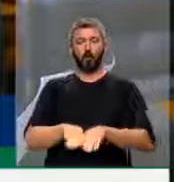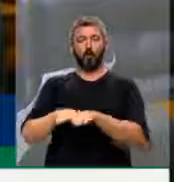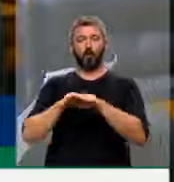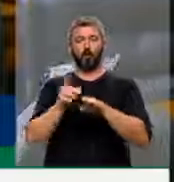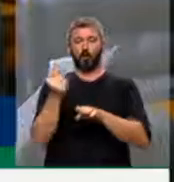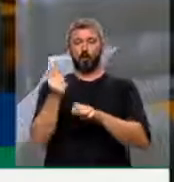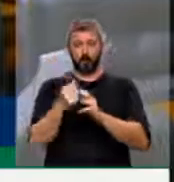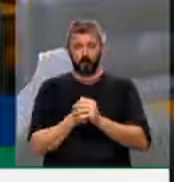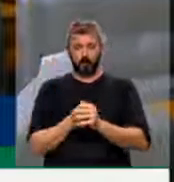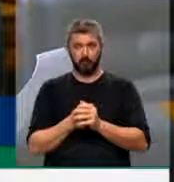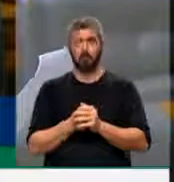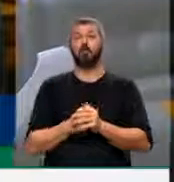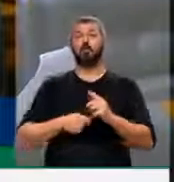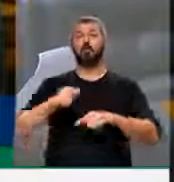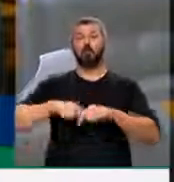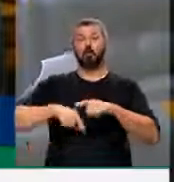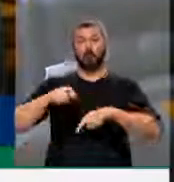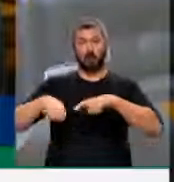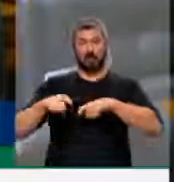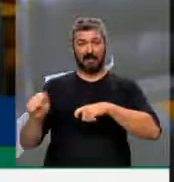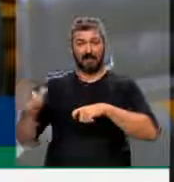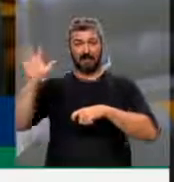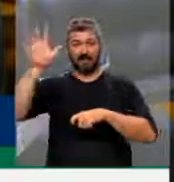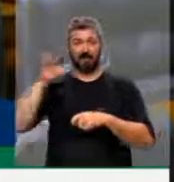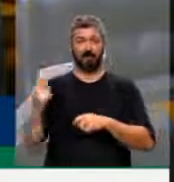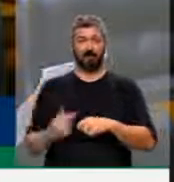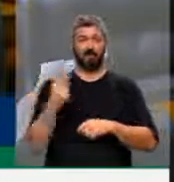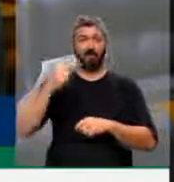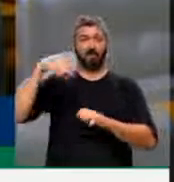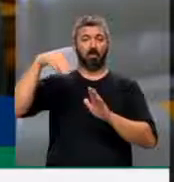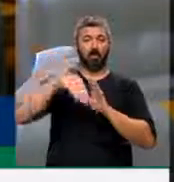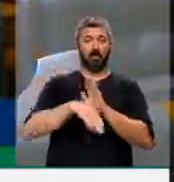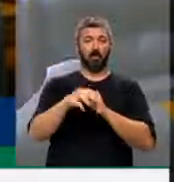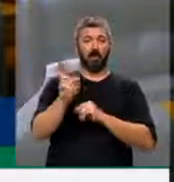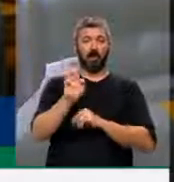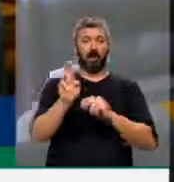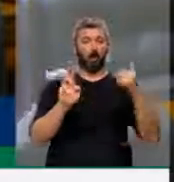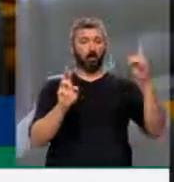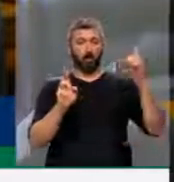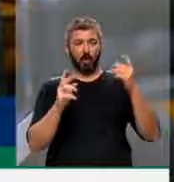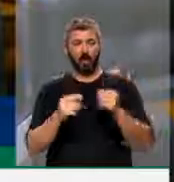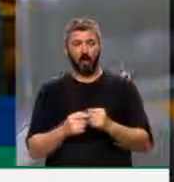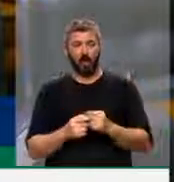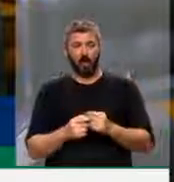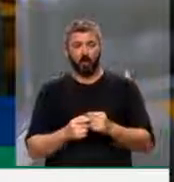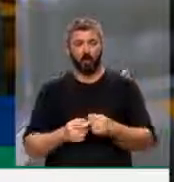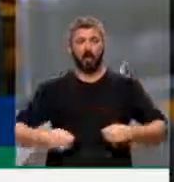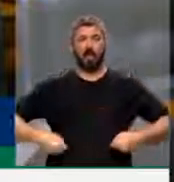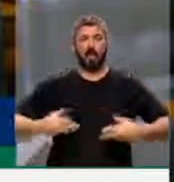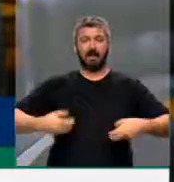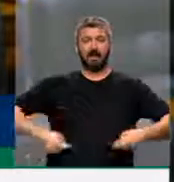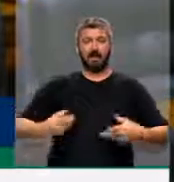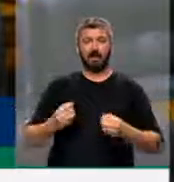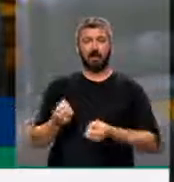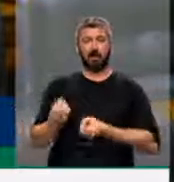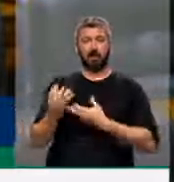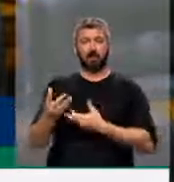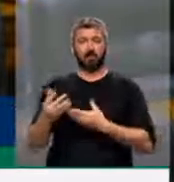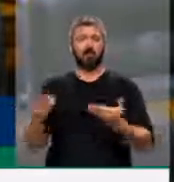a alta dos preços dos produtos agrícolas, a desvalorização do real frente ao dólar, a elevação dos custos de produção.